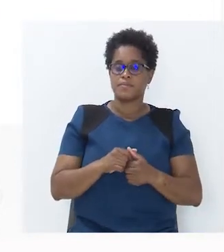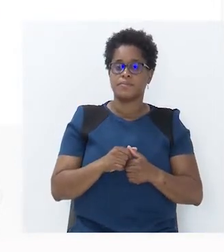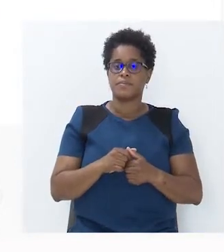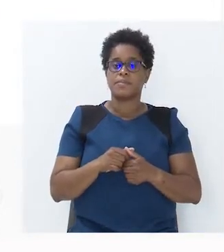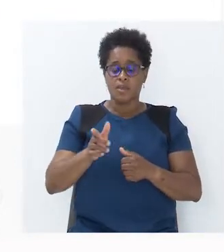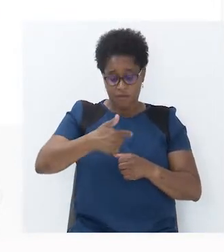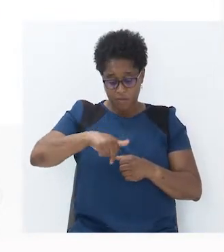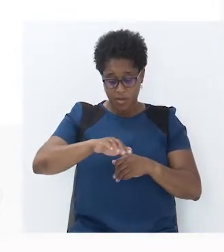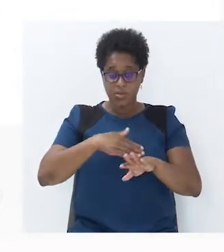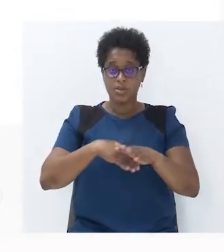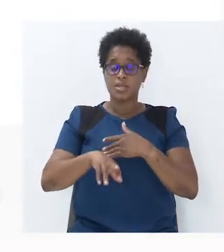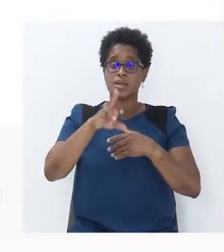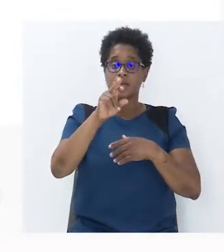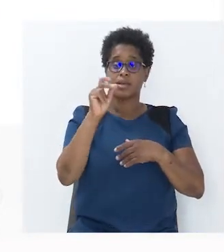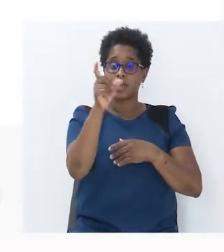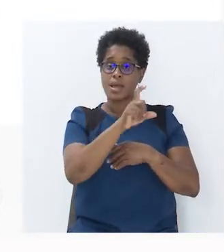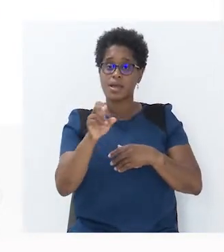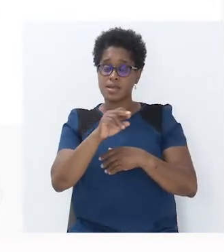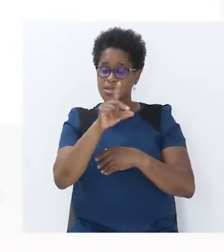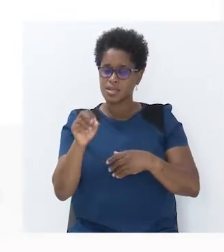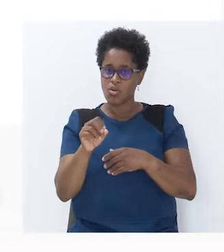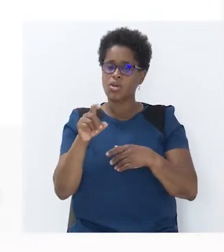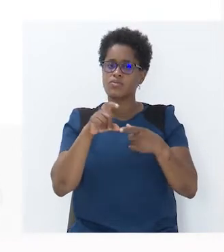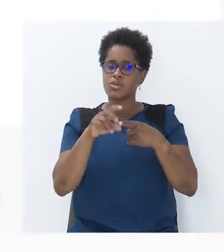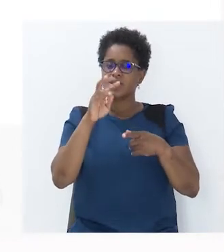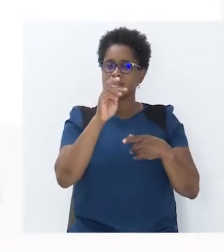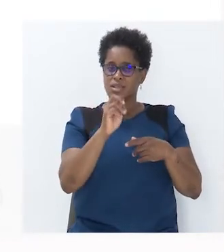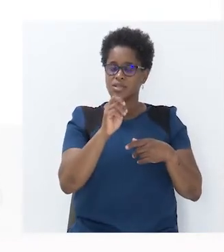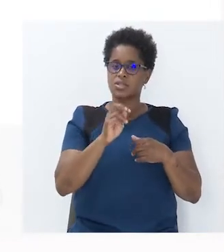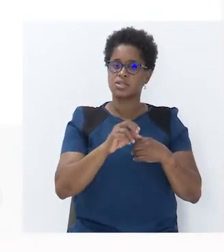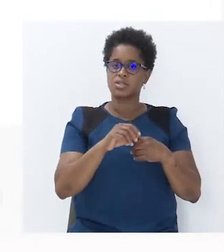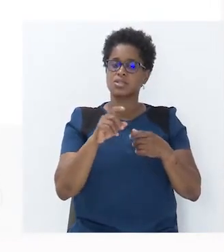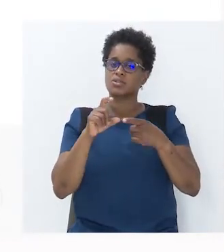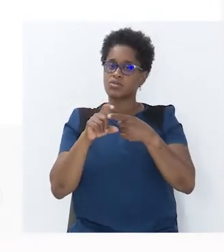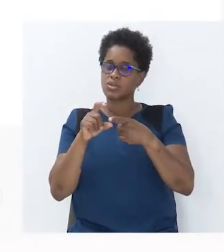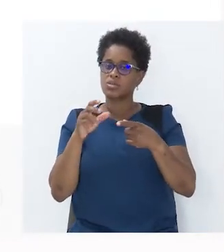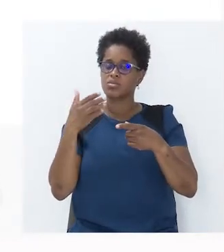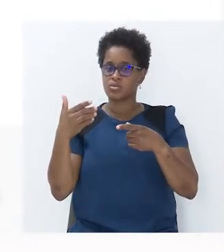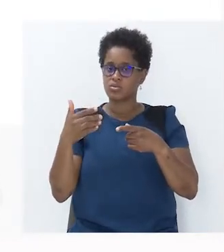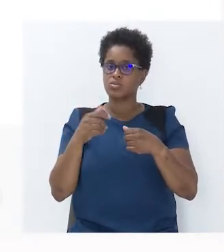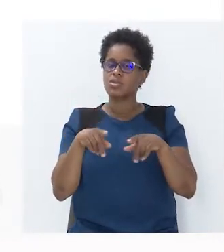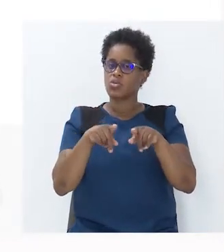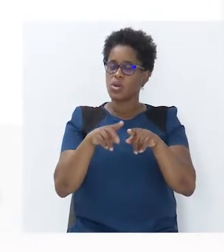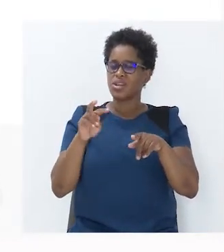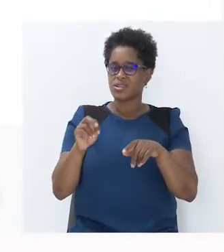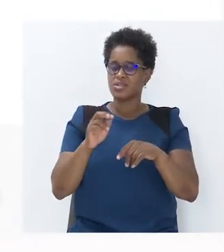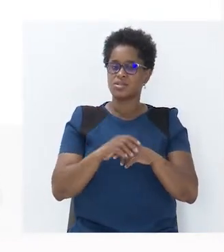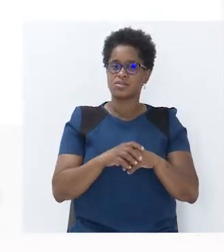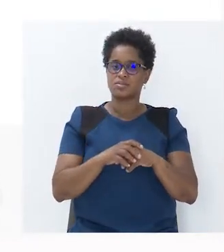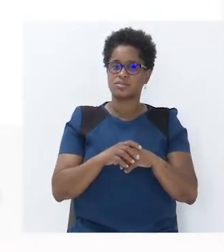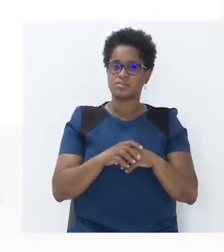Vamos fazer a razão, que é a divisão. 3 por 1 é igual a 3.